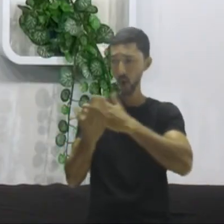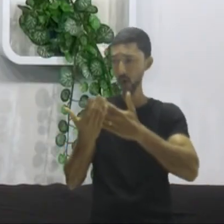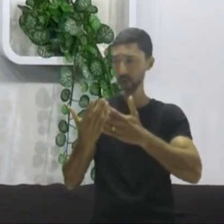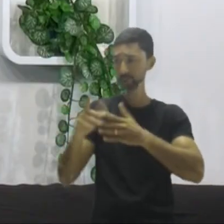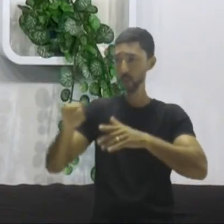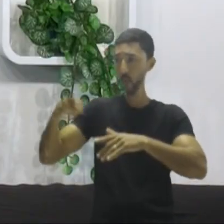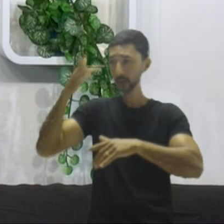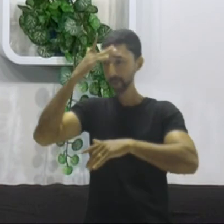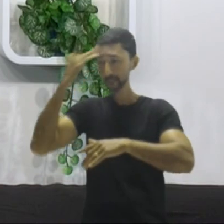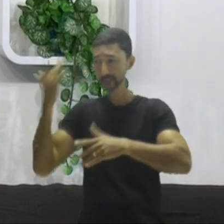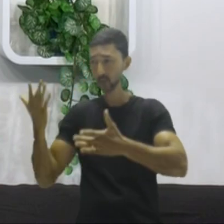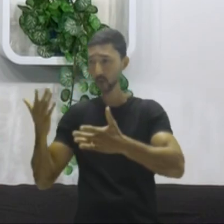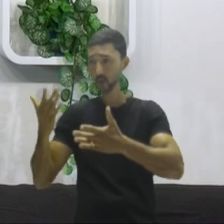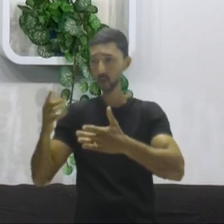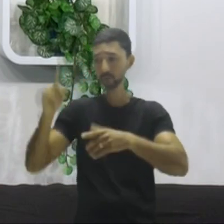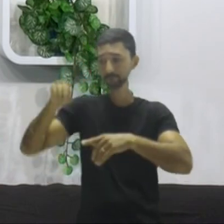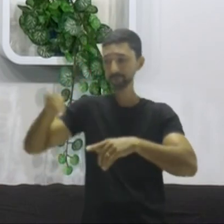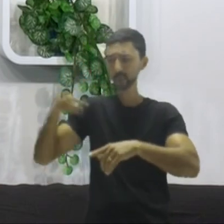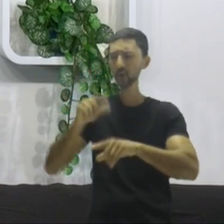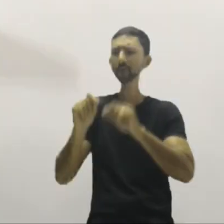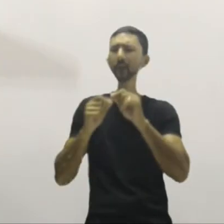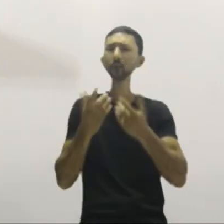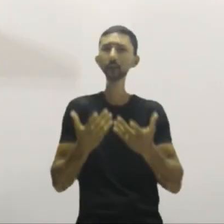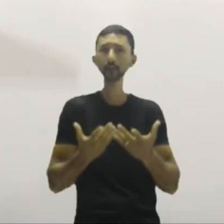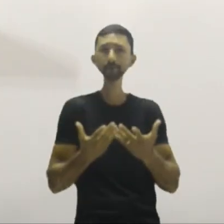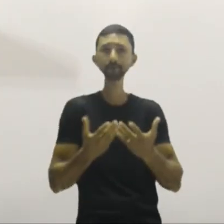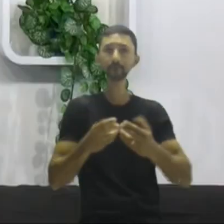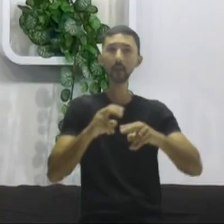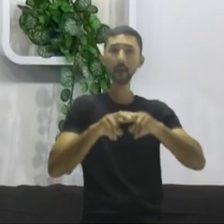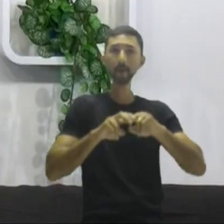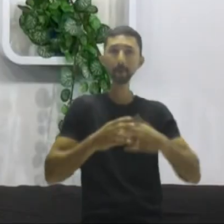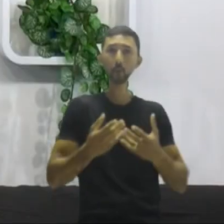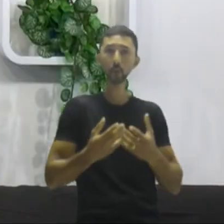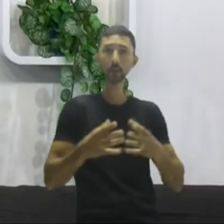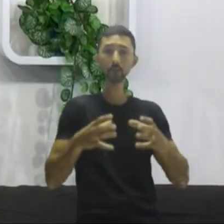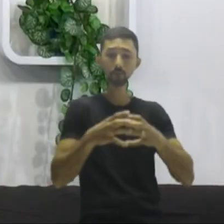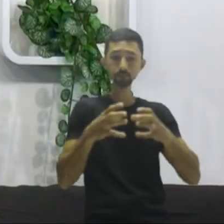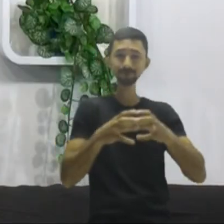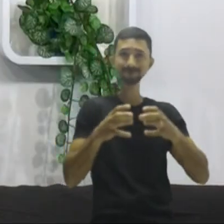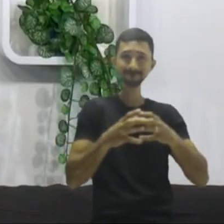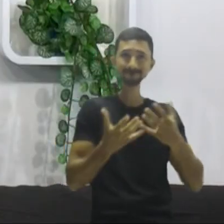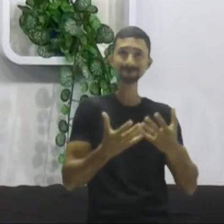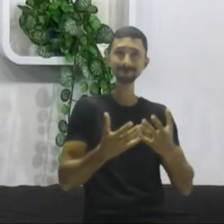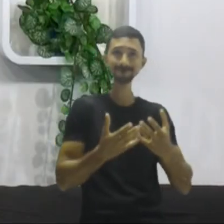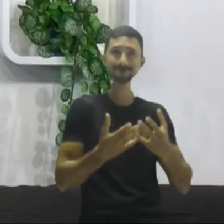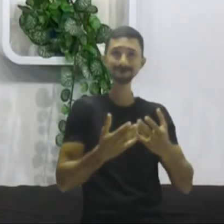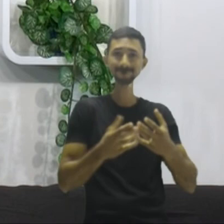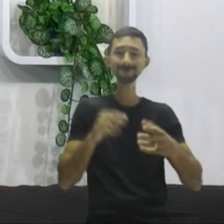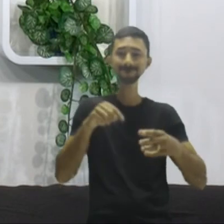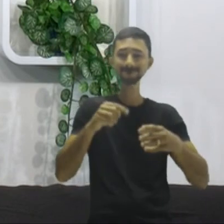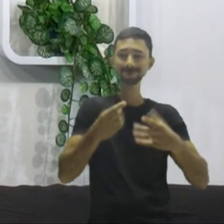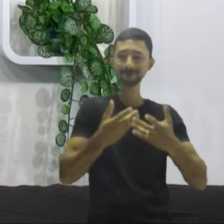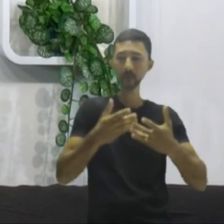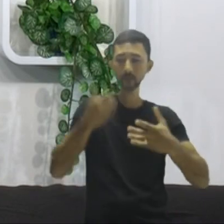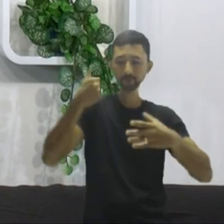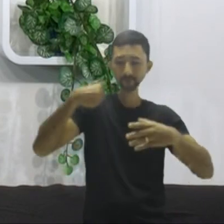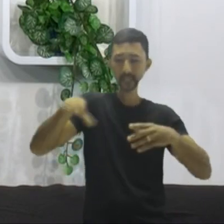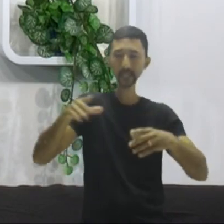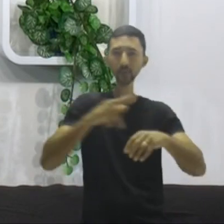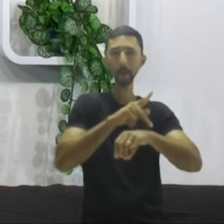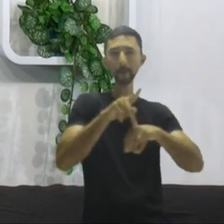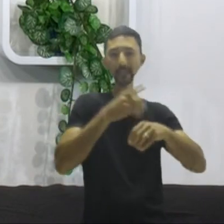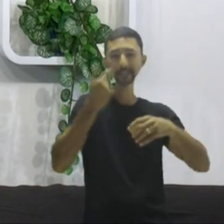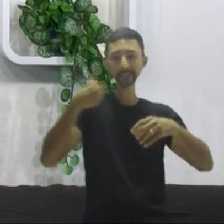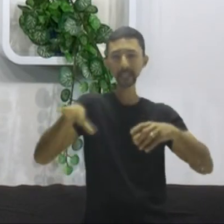os imigrantes e por isso a vitória nesse caso do Brexit, tá?